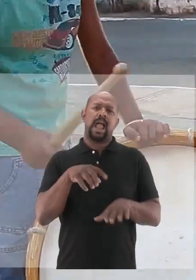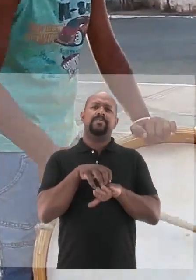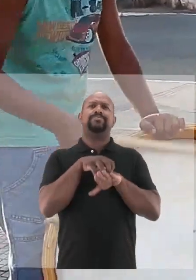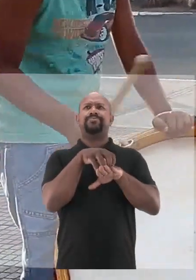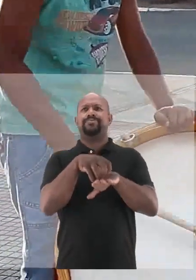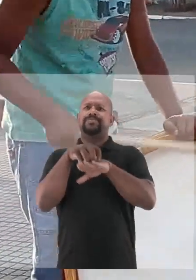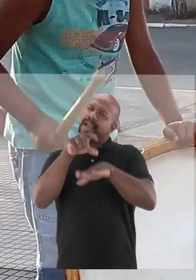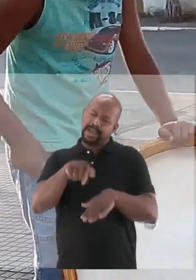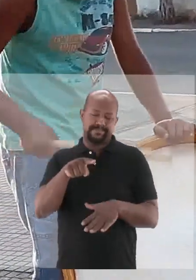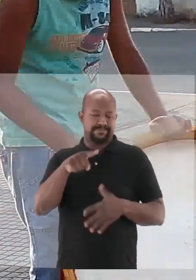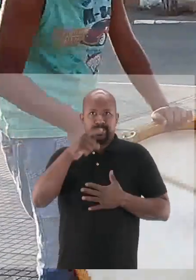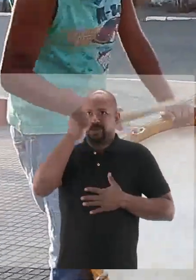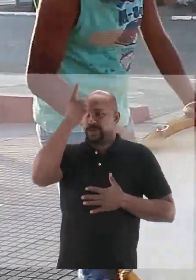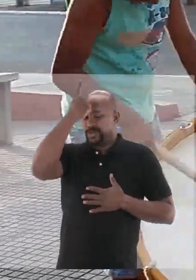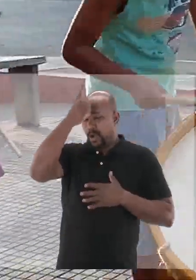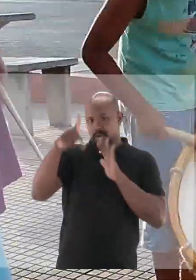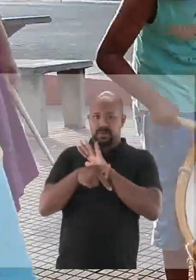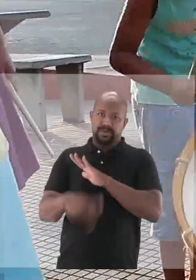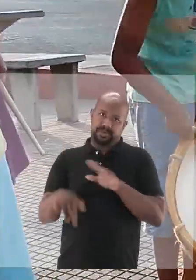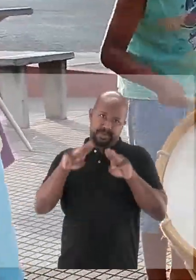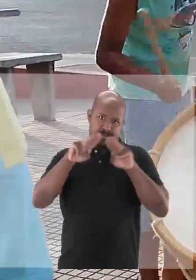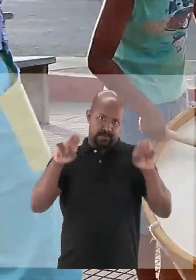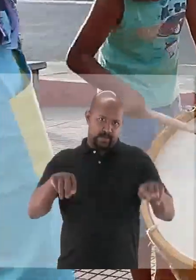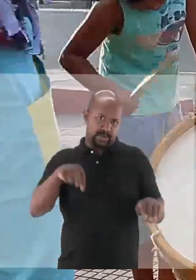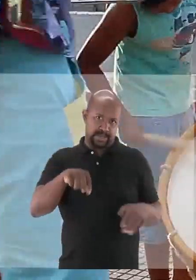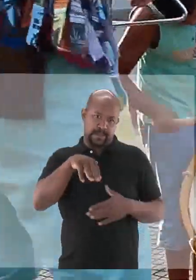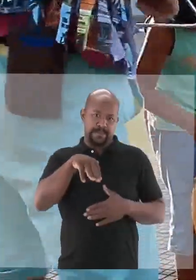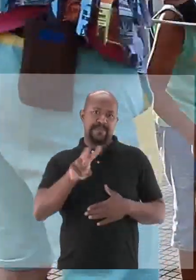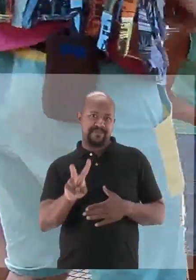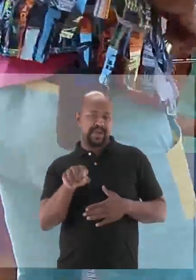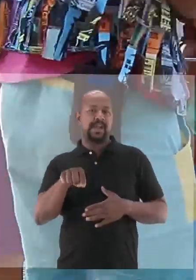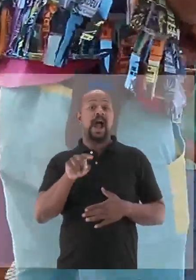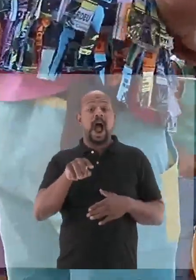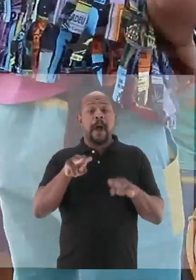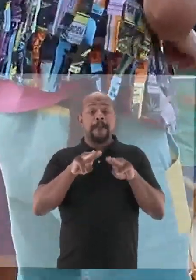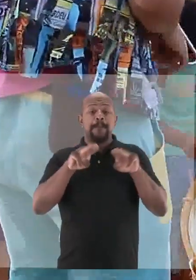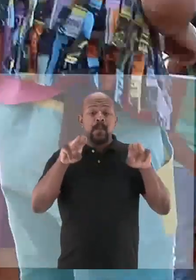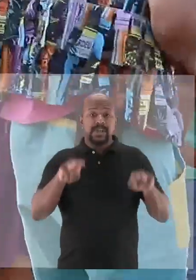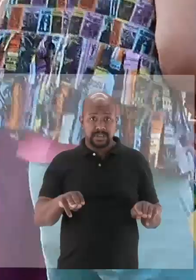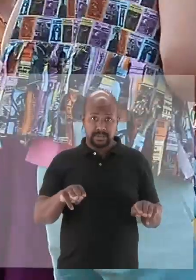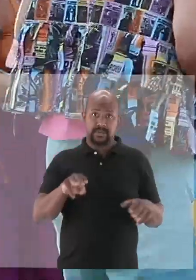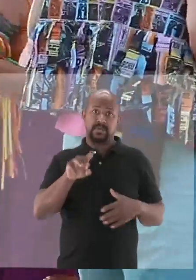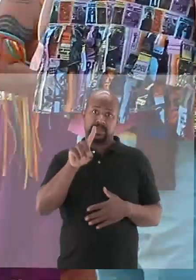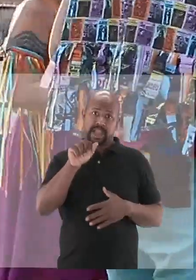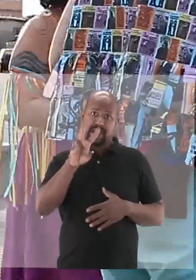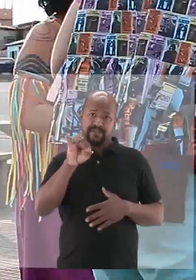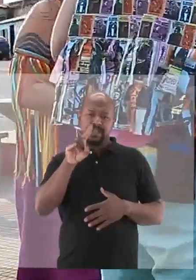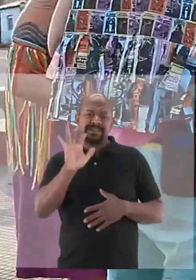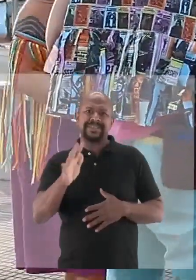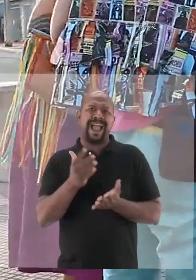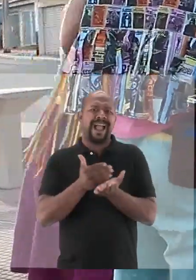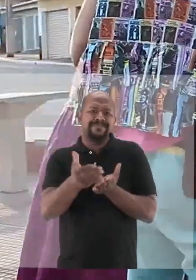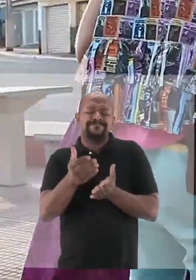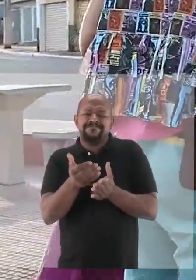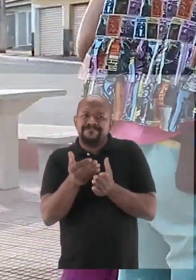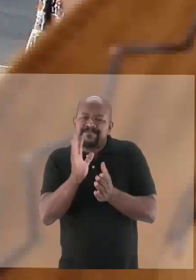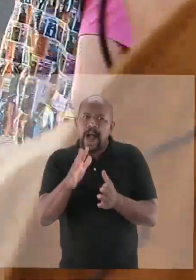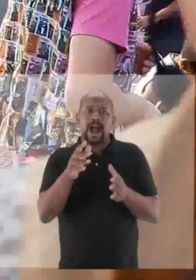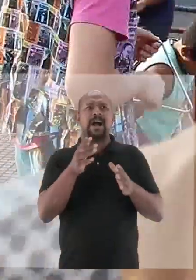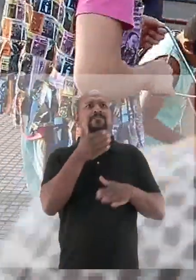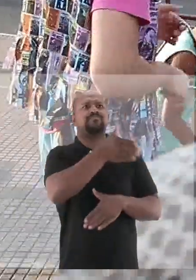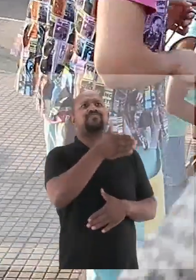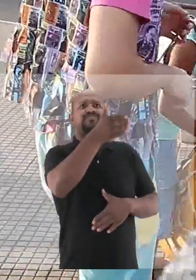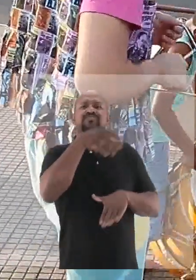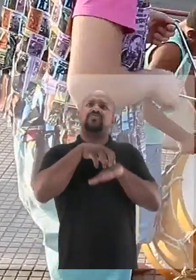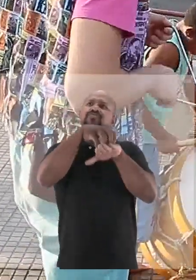A itinerância é uma vocação do Museu da Vida. O museu já nasce realizando itinerância de exposições, já